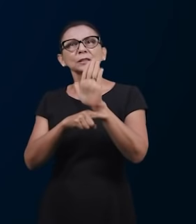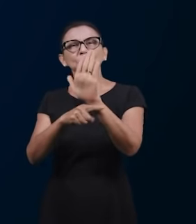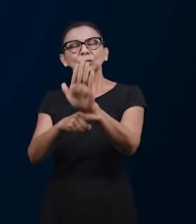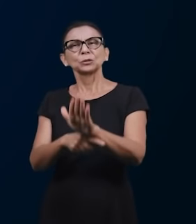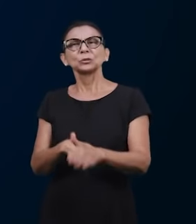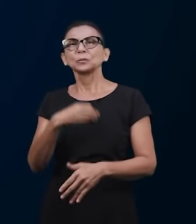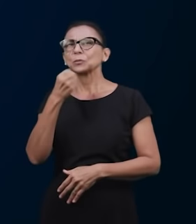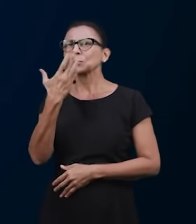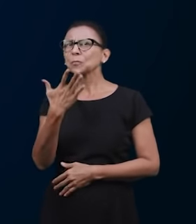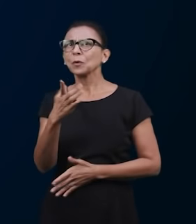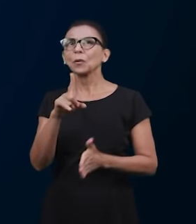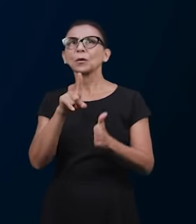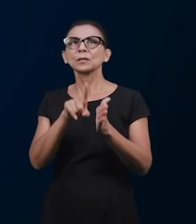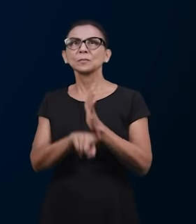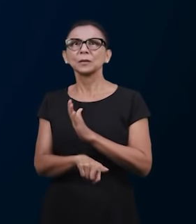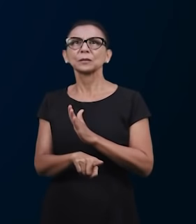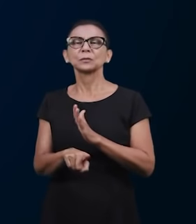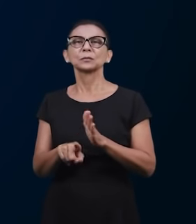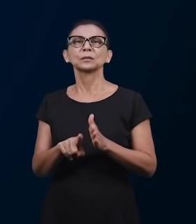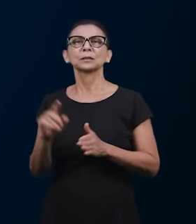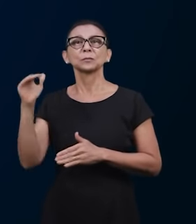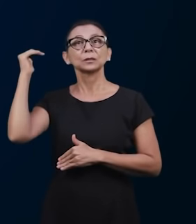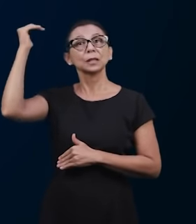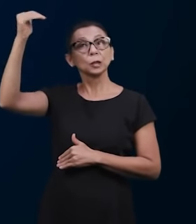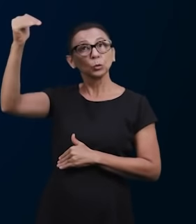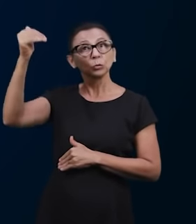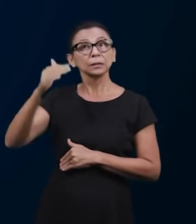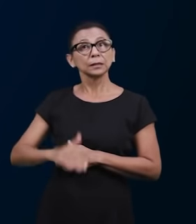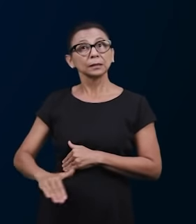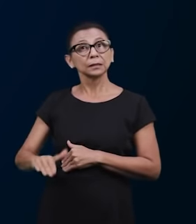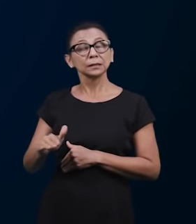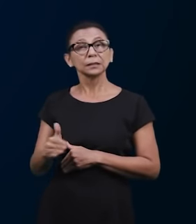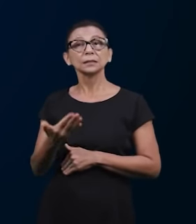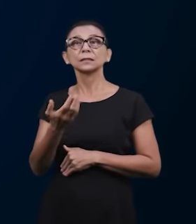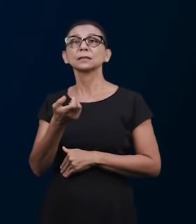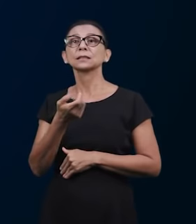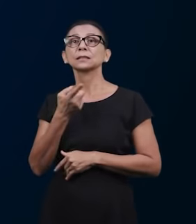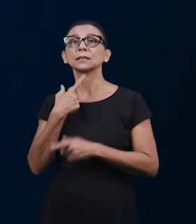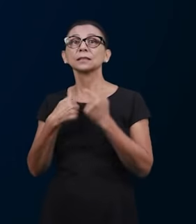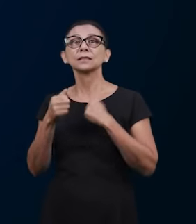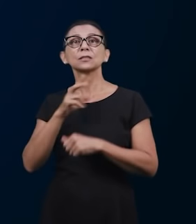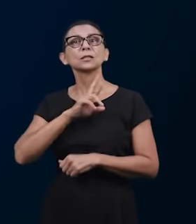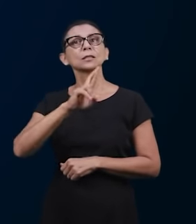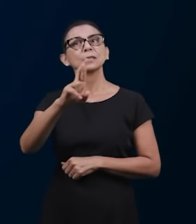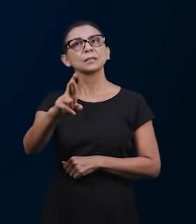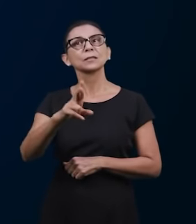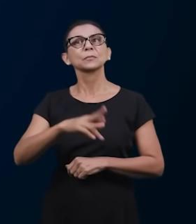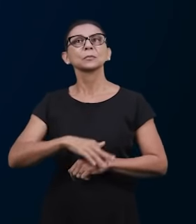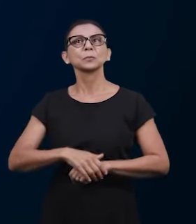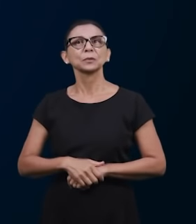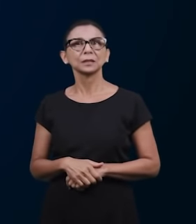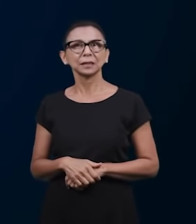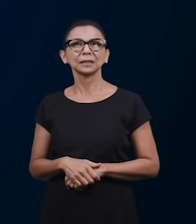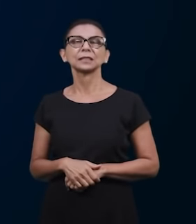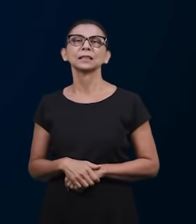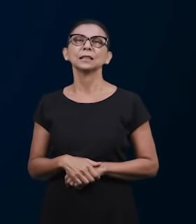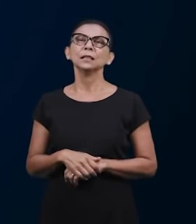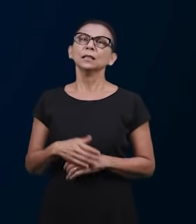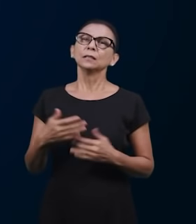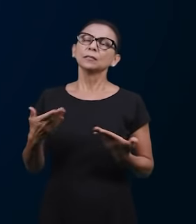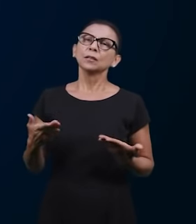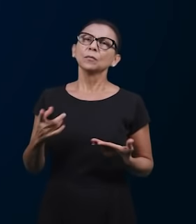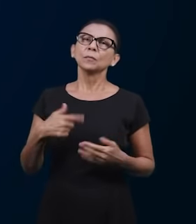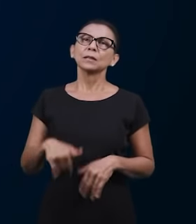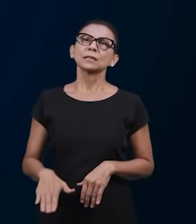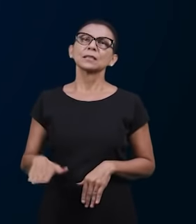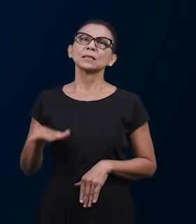e enriquece muito mais perguntas que a veces nós como adultos não podemos ver a